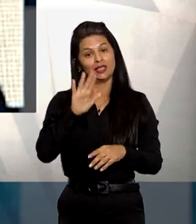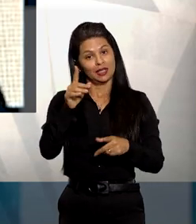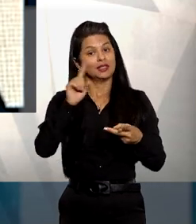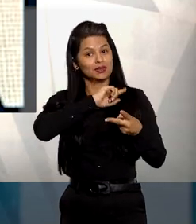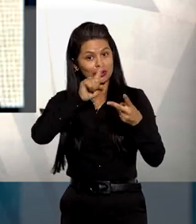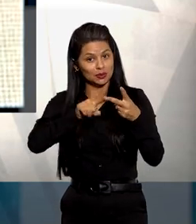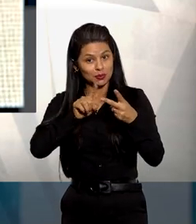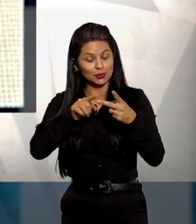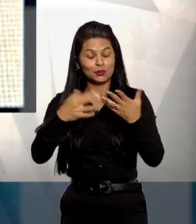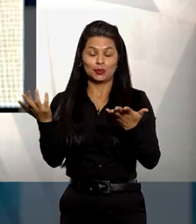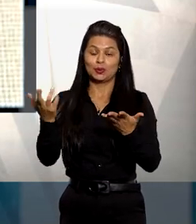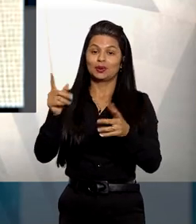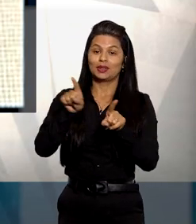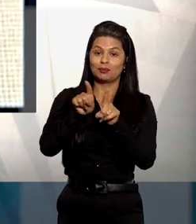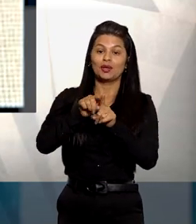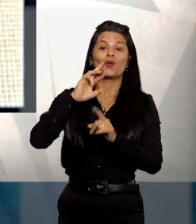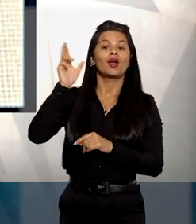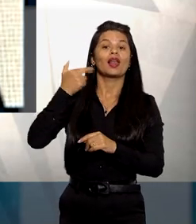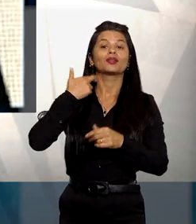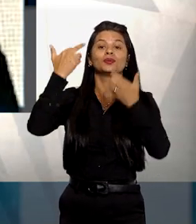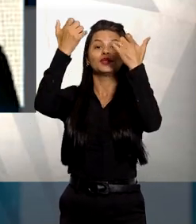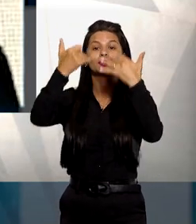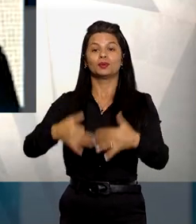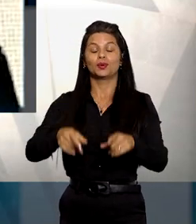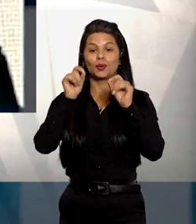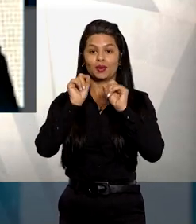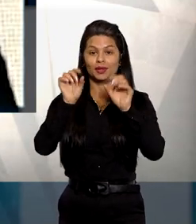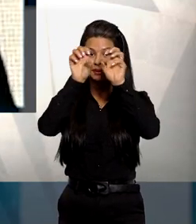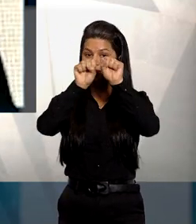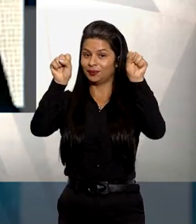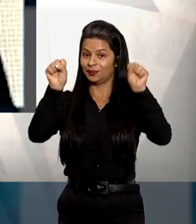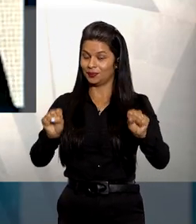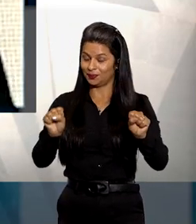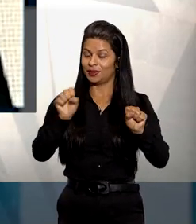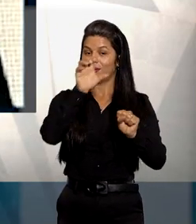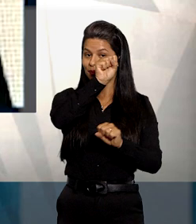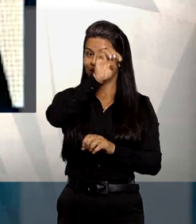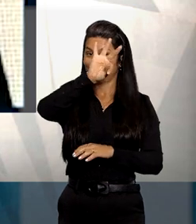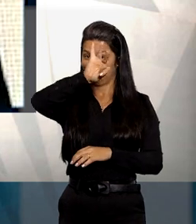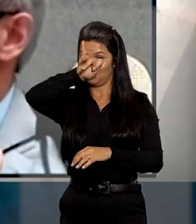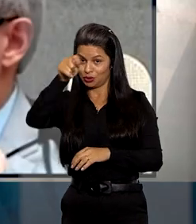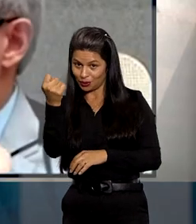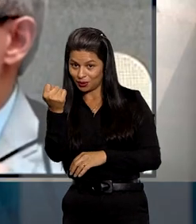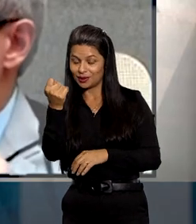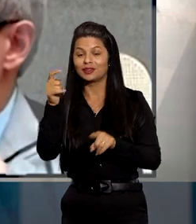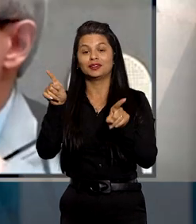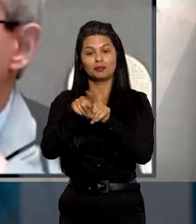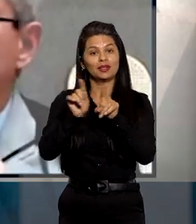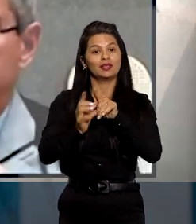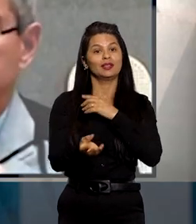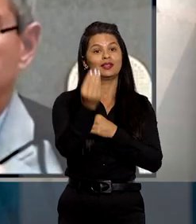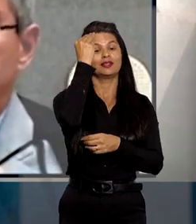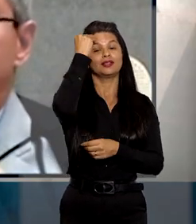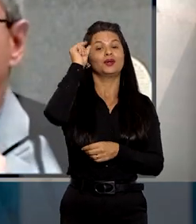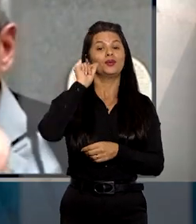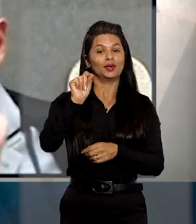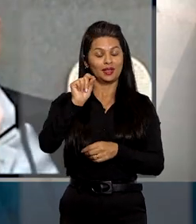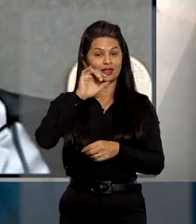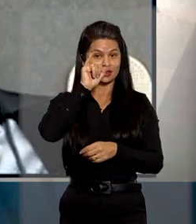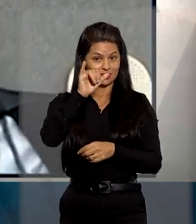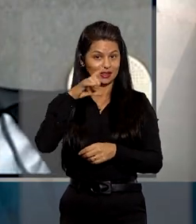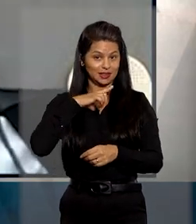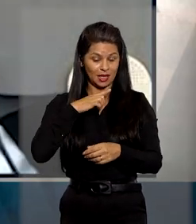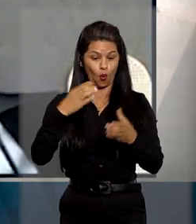Segundo o relator ministro Gurgel de Faria, o Supremo Tribunal Federal e o STJ têm o entendimento de que, em